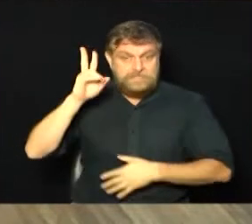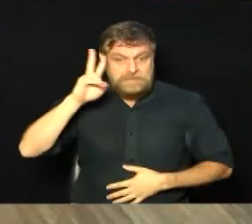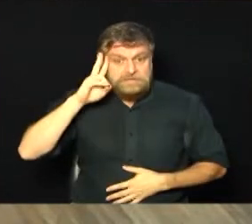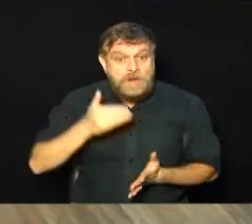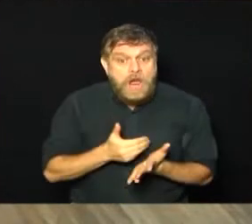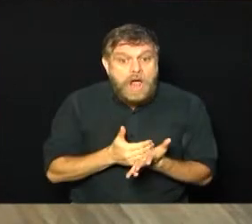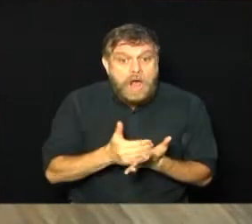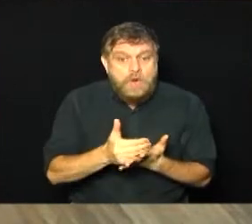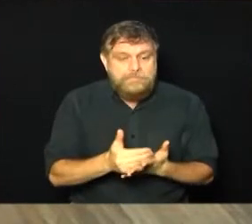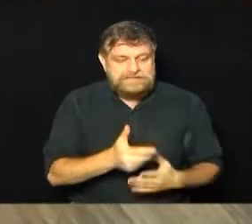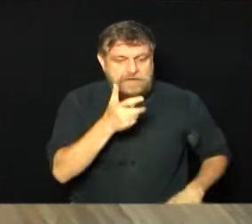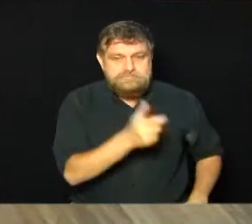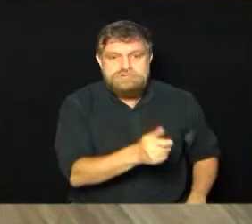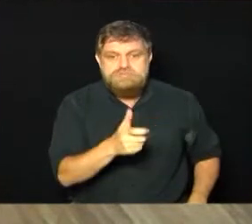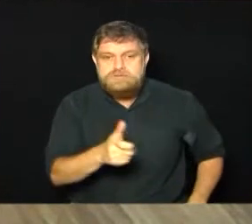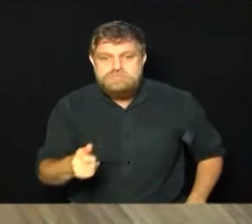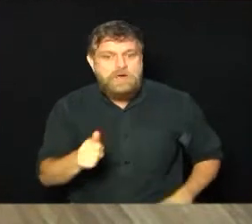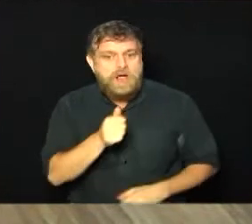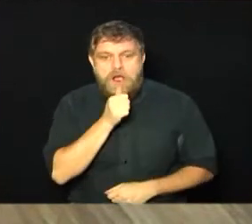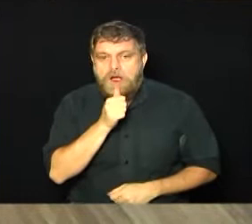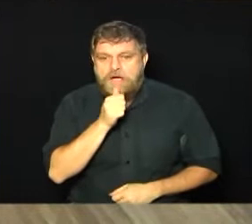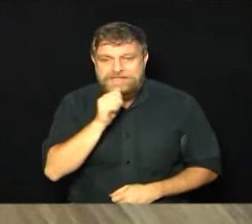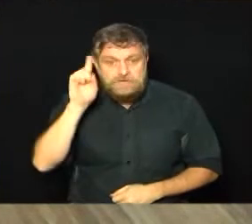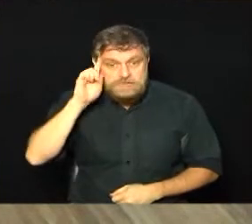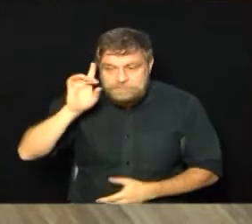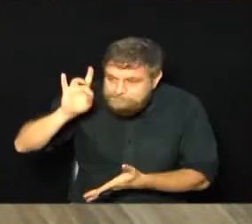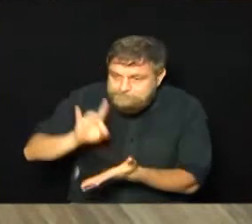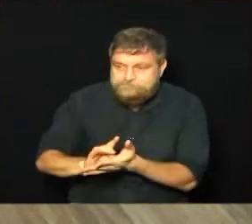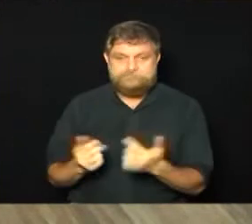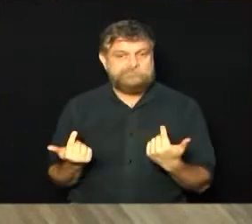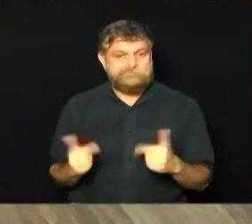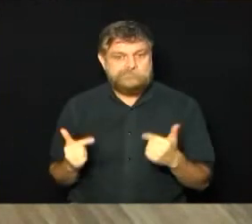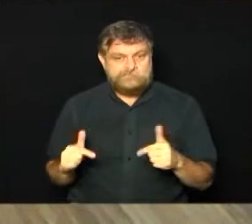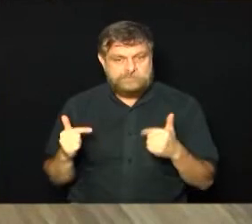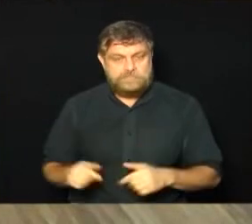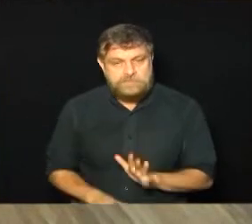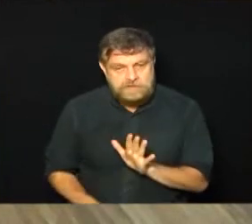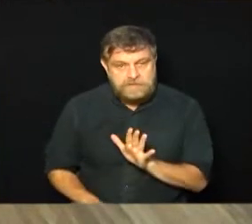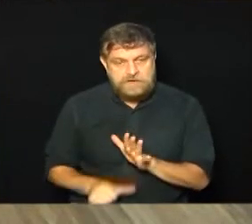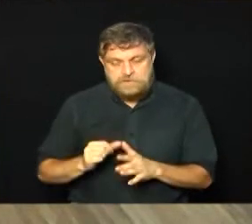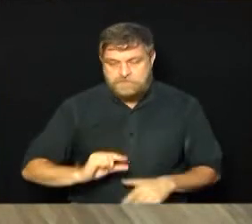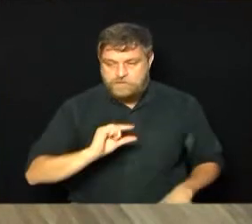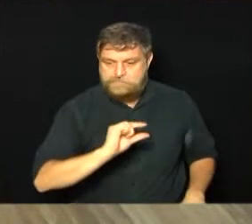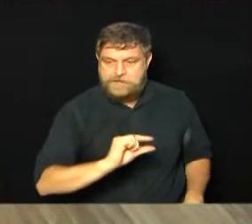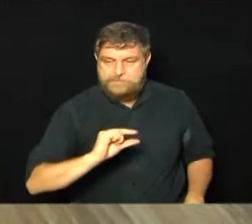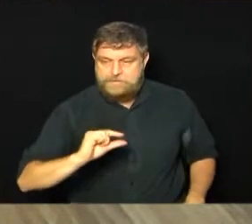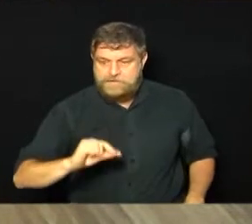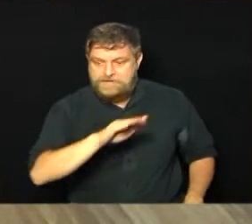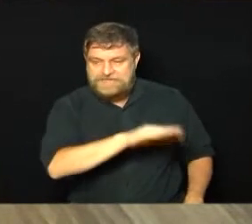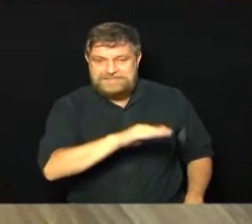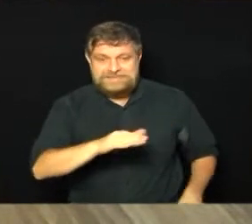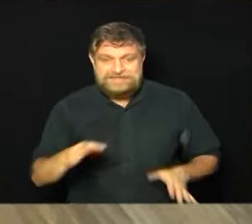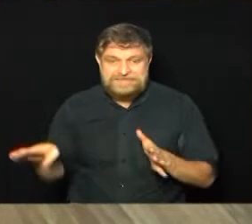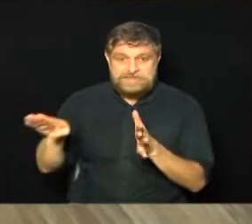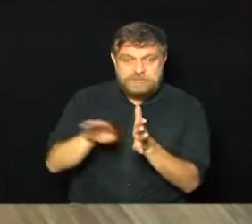início das aplicações ainda não foi definida. Segundo o Ministério, o primeiro lote de vacinas pediátricas deve